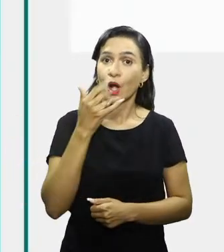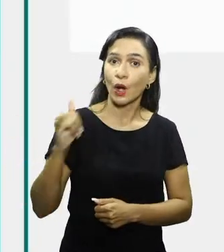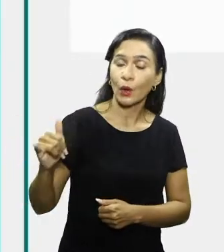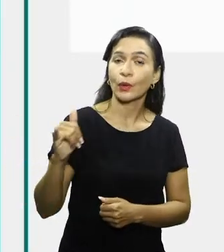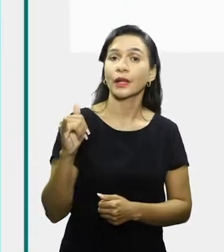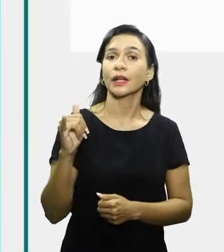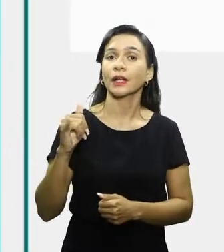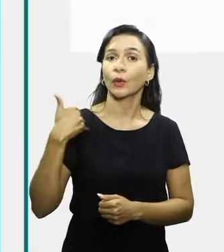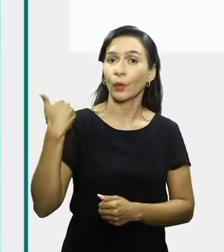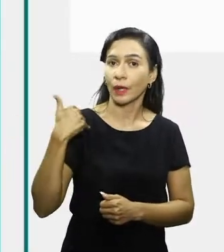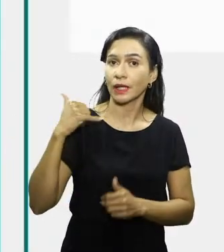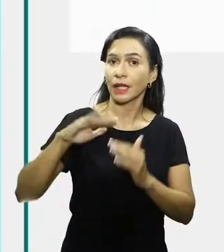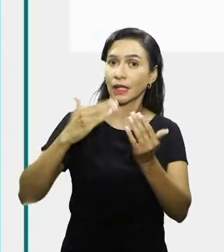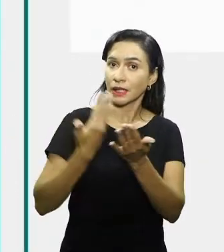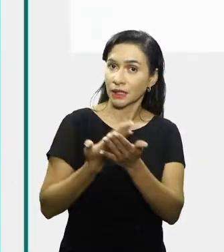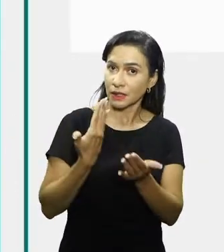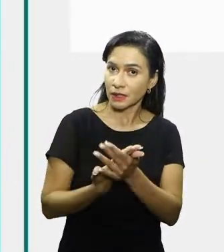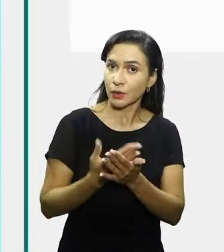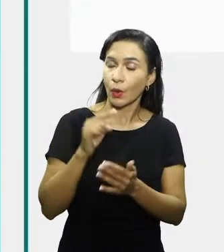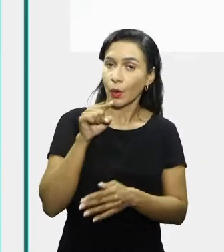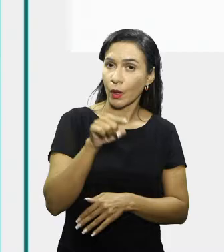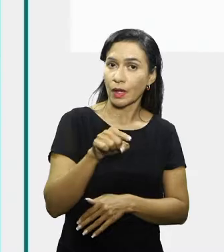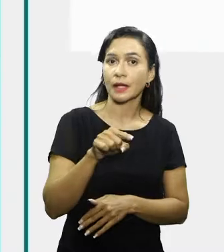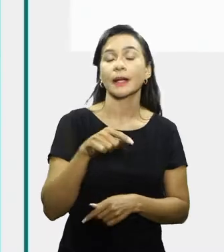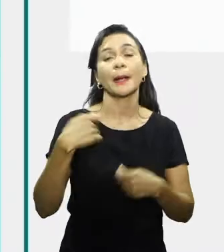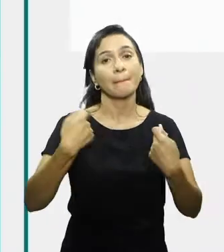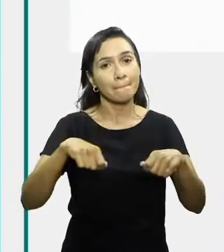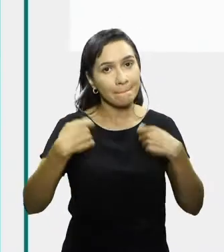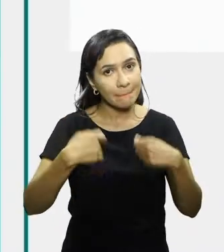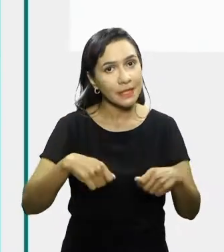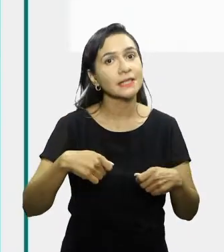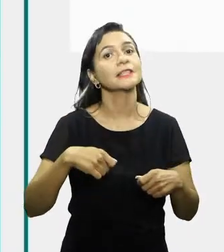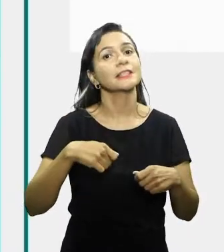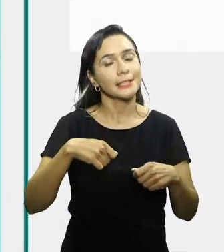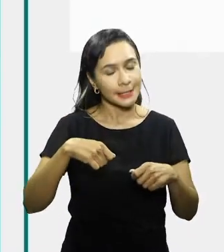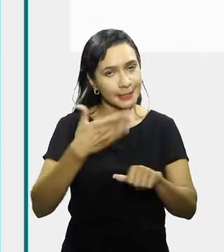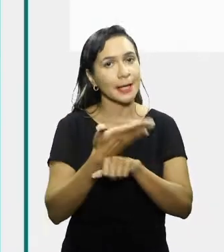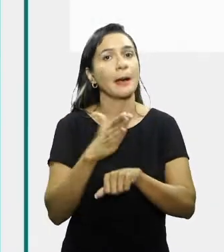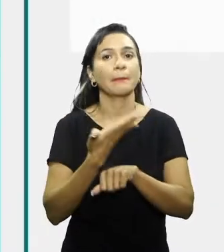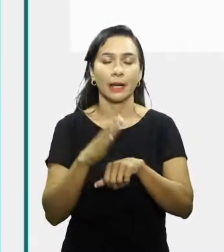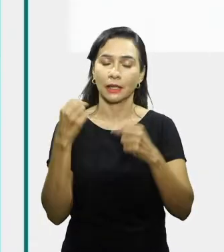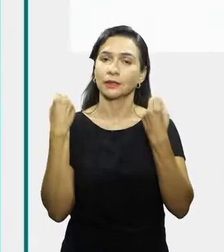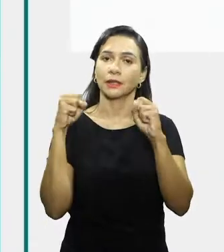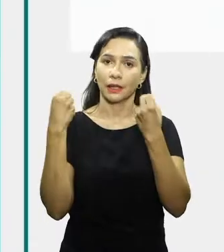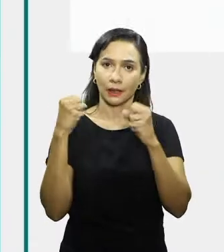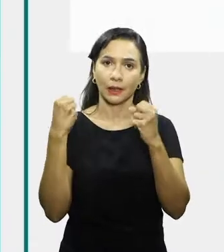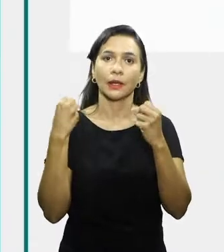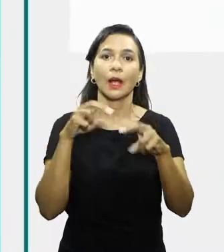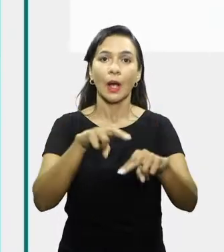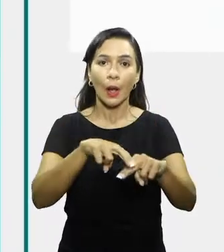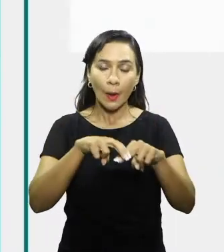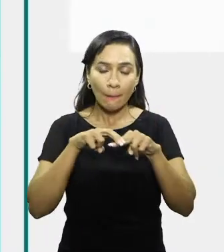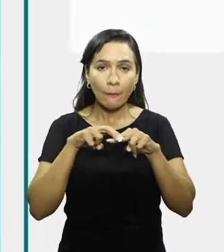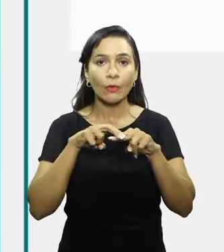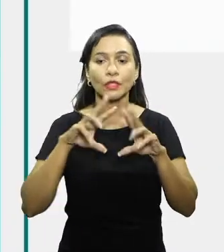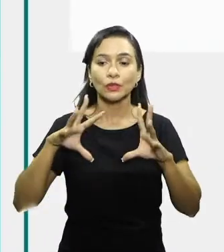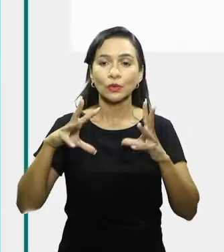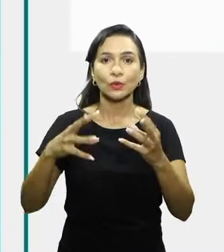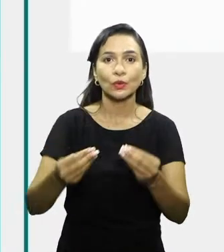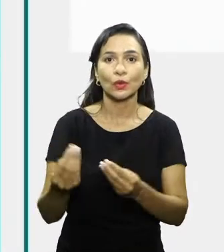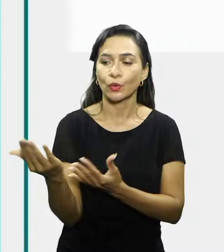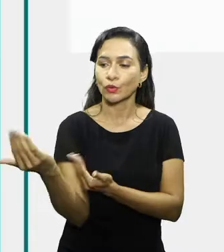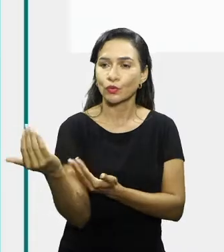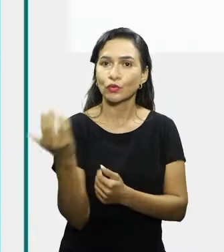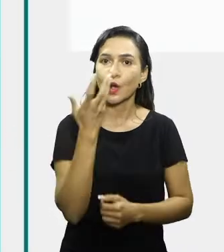menos 60 minutos diários de atividade física moderada e vigorosa. Essa é a recomendação a qual toda criança e